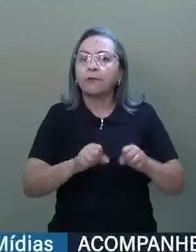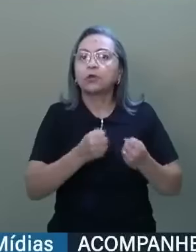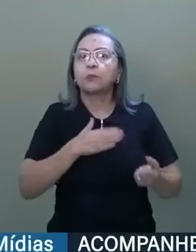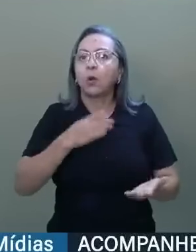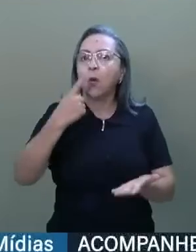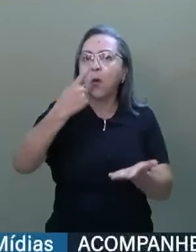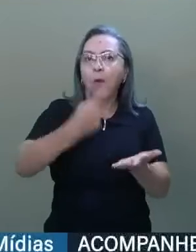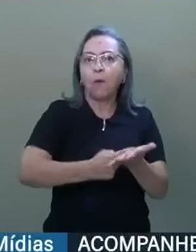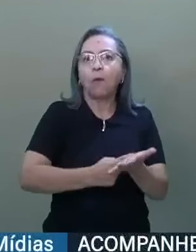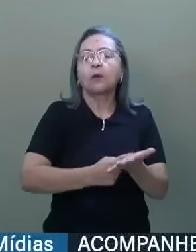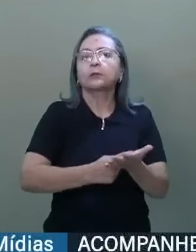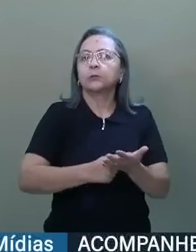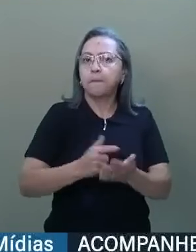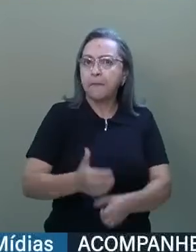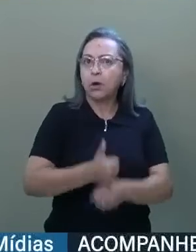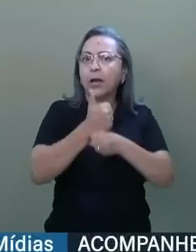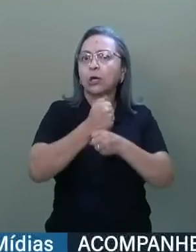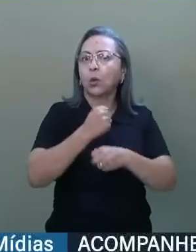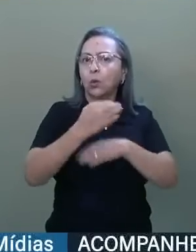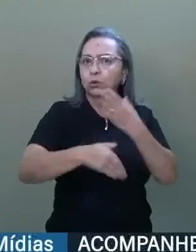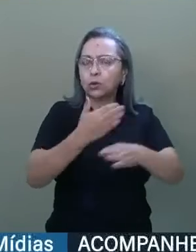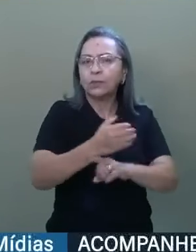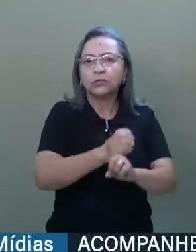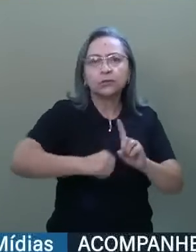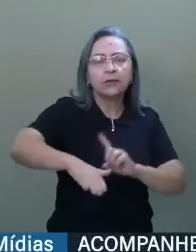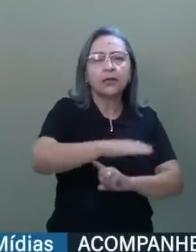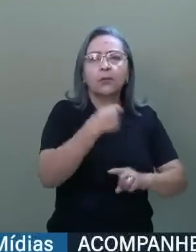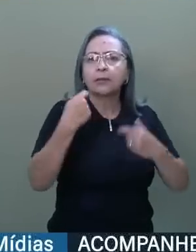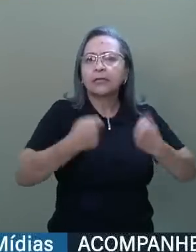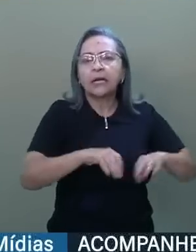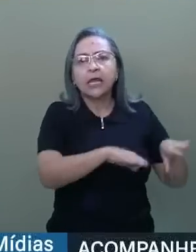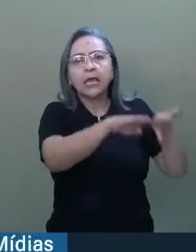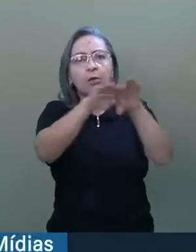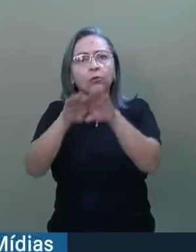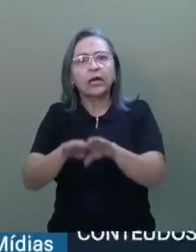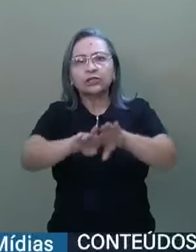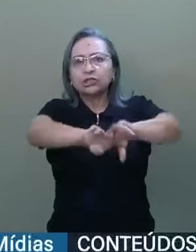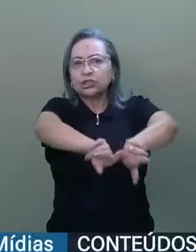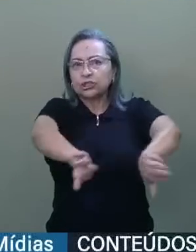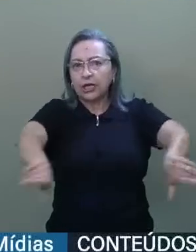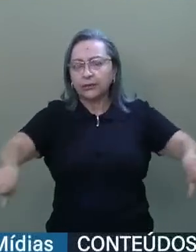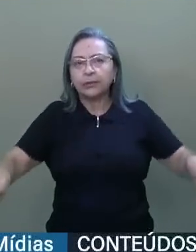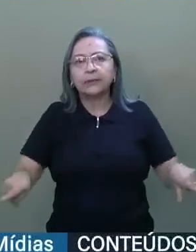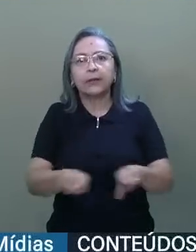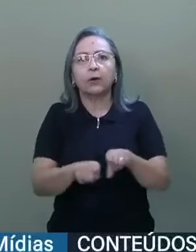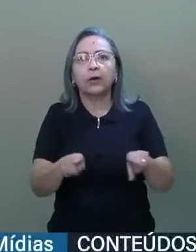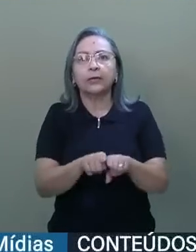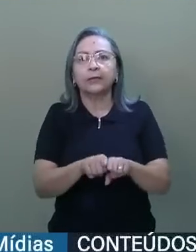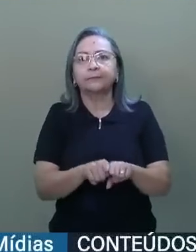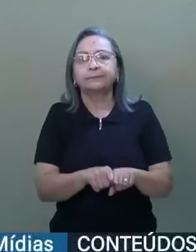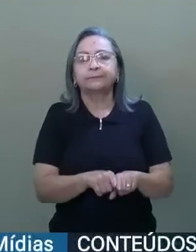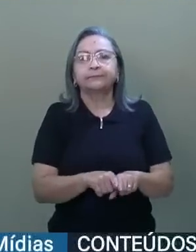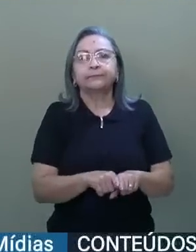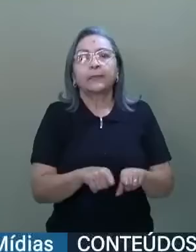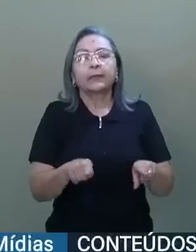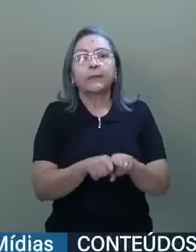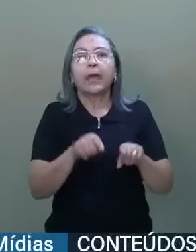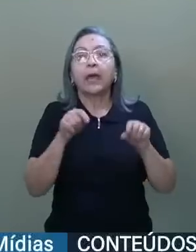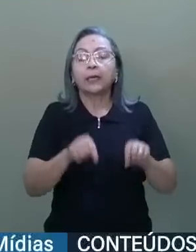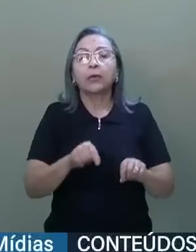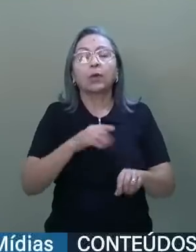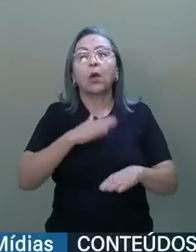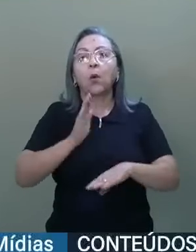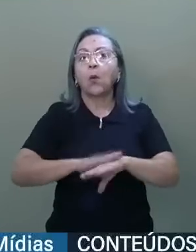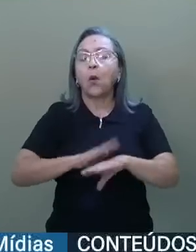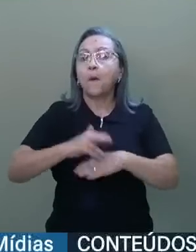compromisso de construirmos uma sociedade com a necessária igualdade de gênero e destaco aqui justamente o